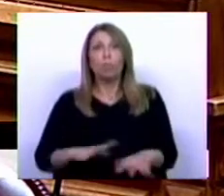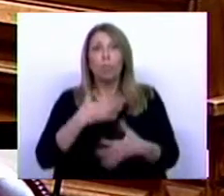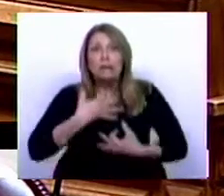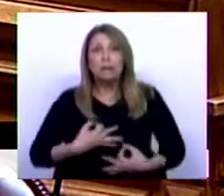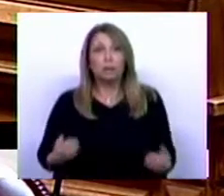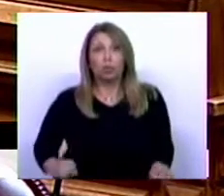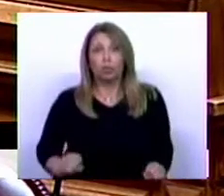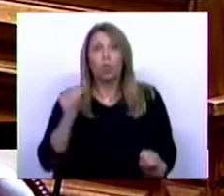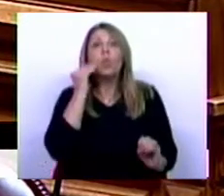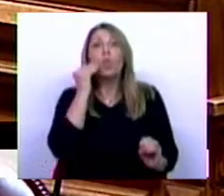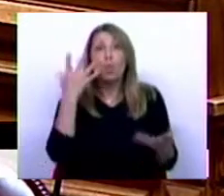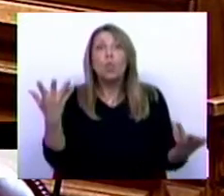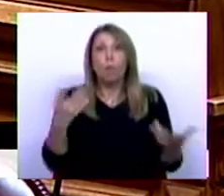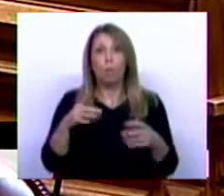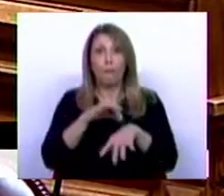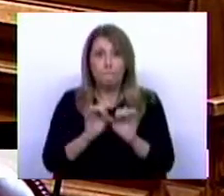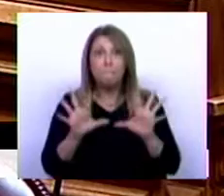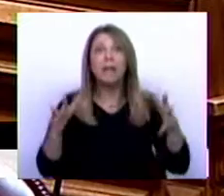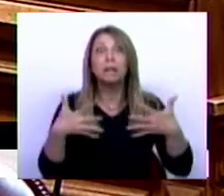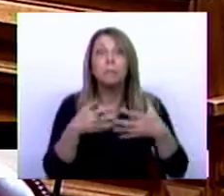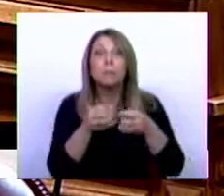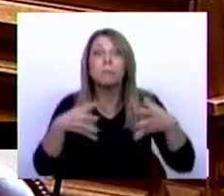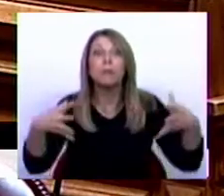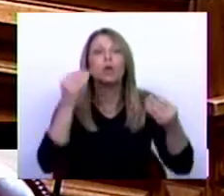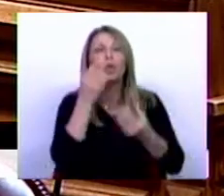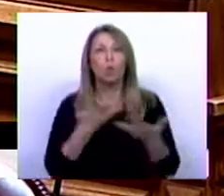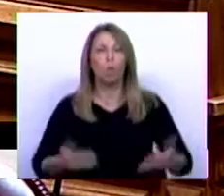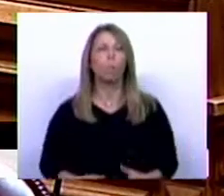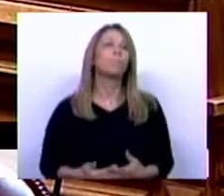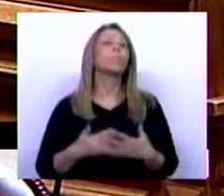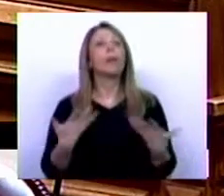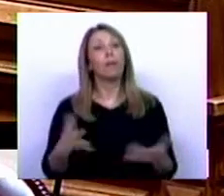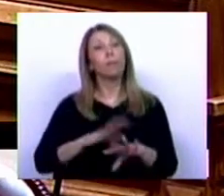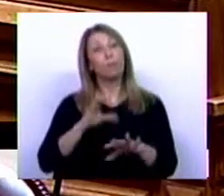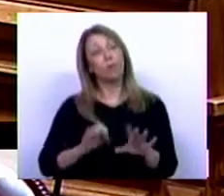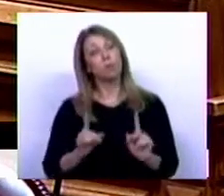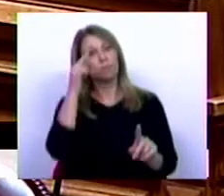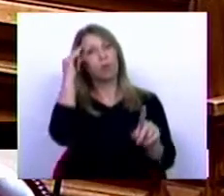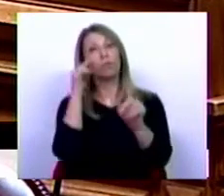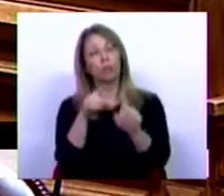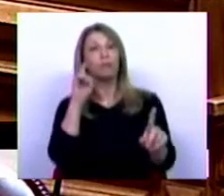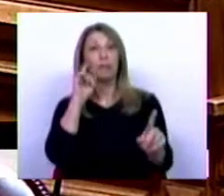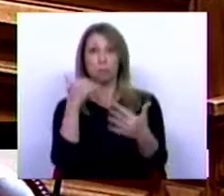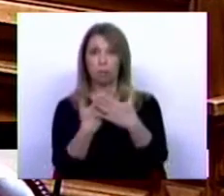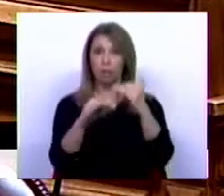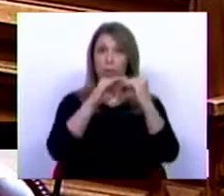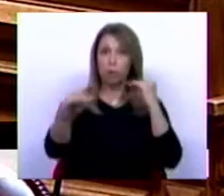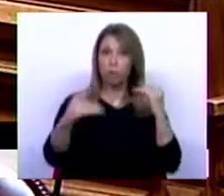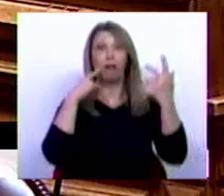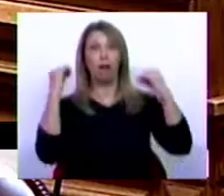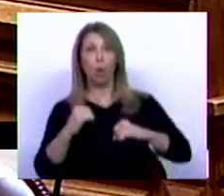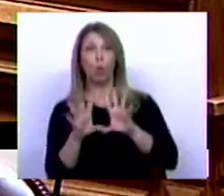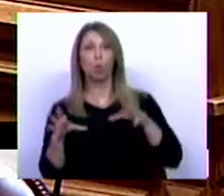evolução da própria pandemia. E, portanto, é precisamente neste sentido e com intuito garantir a estabilidade das convenções coletivas